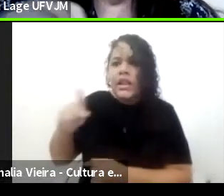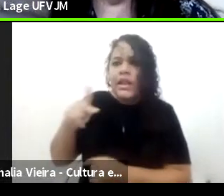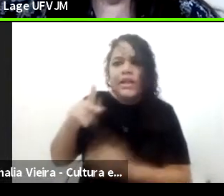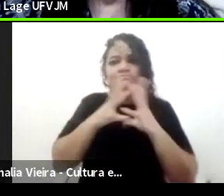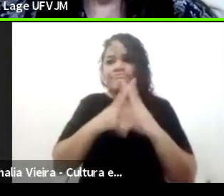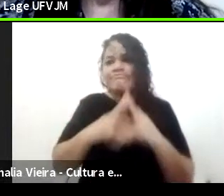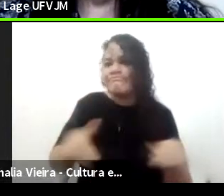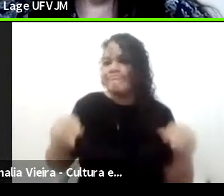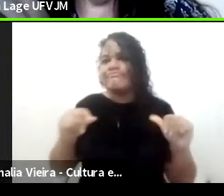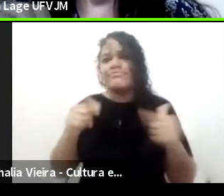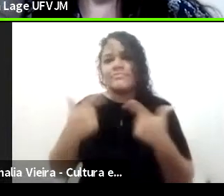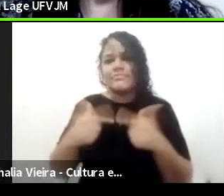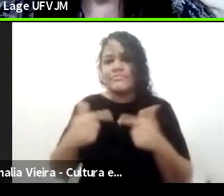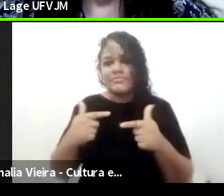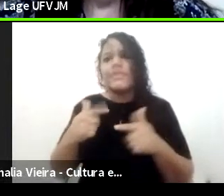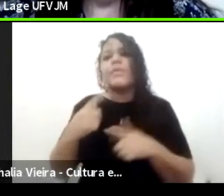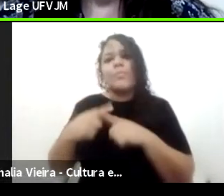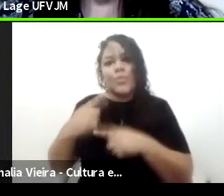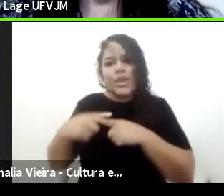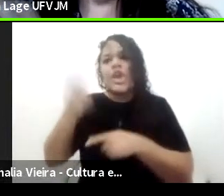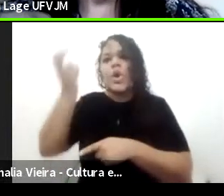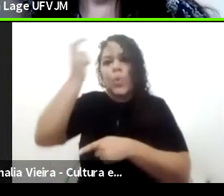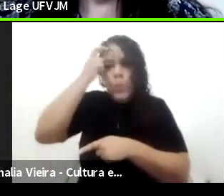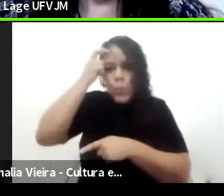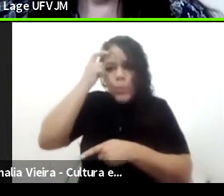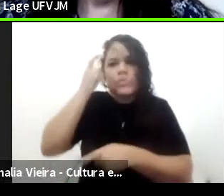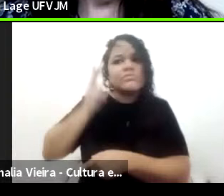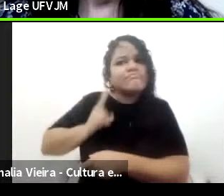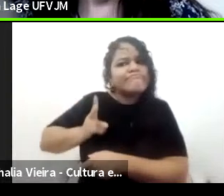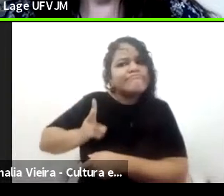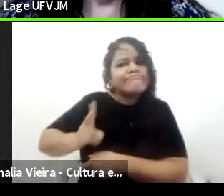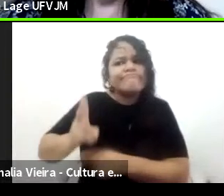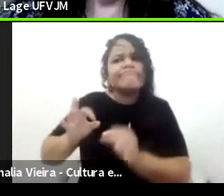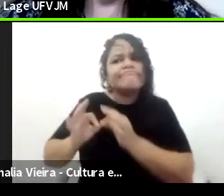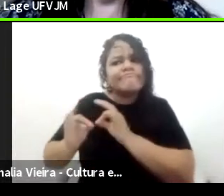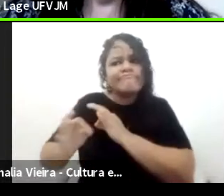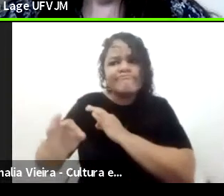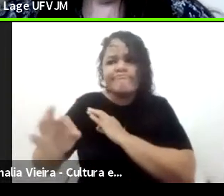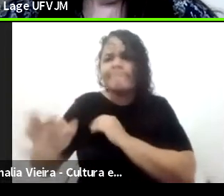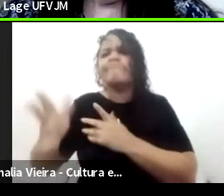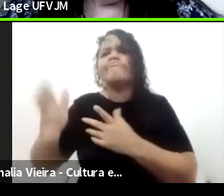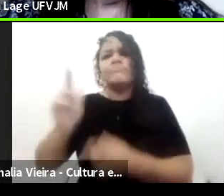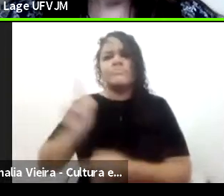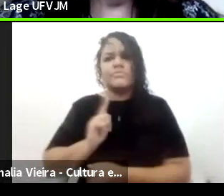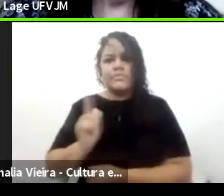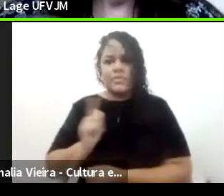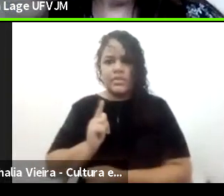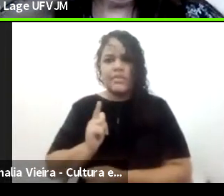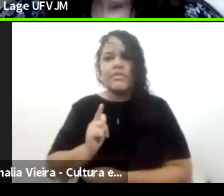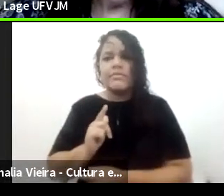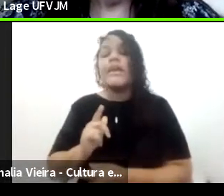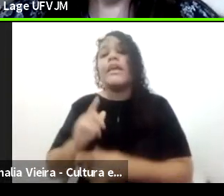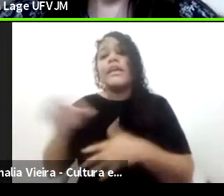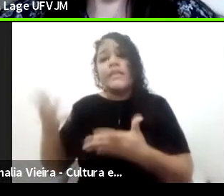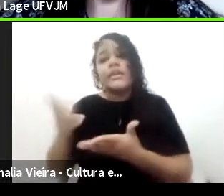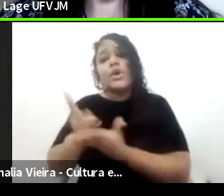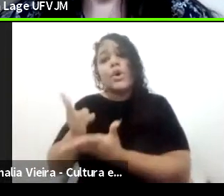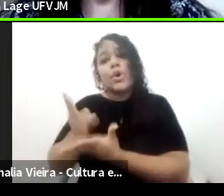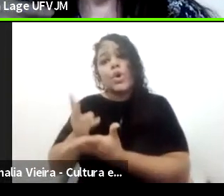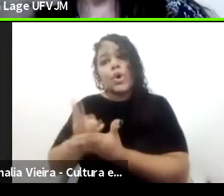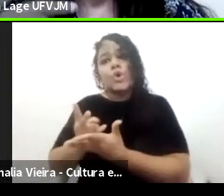vai numa longa duração, numa temporalidade que permanece, por exemplo, na formação dos quadros